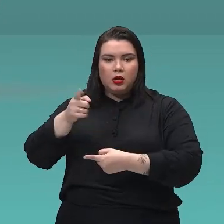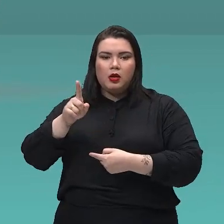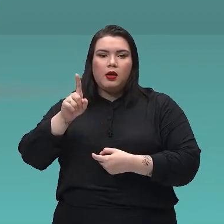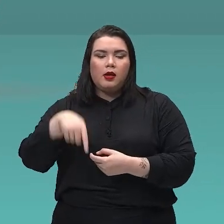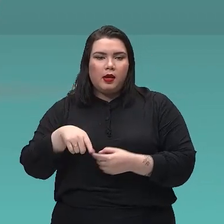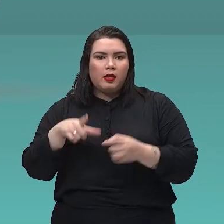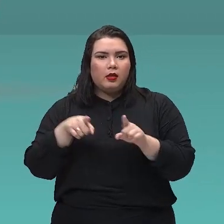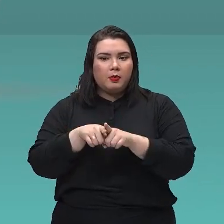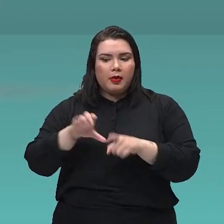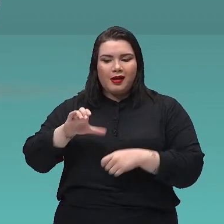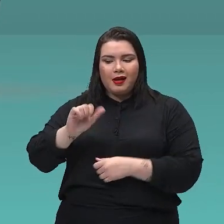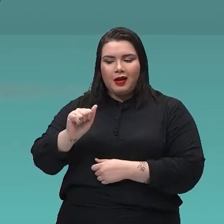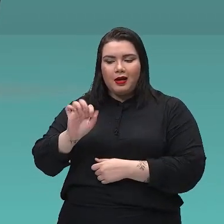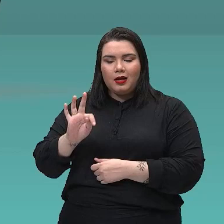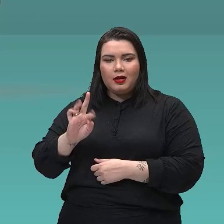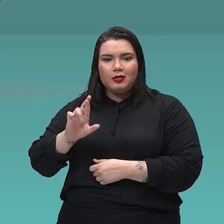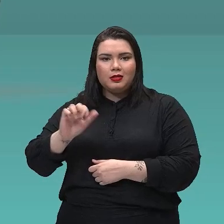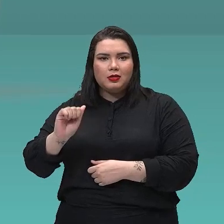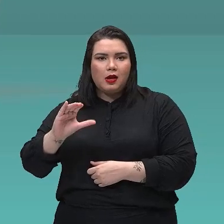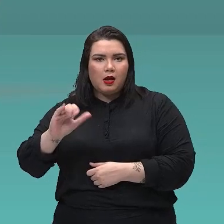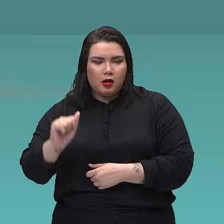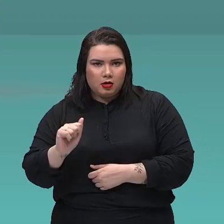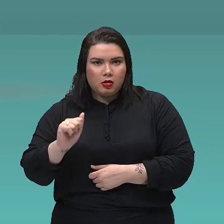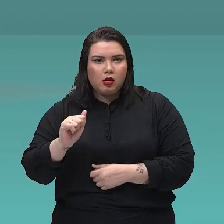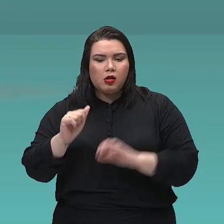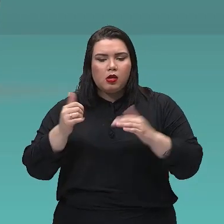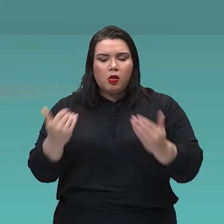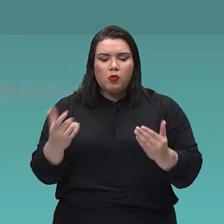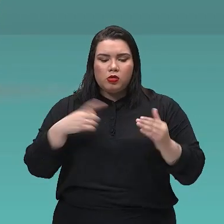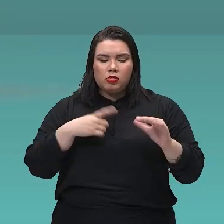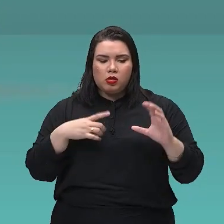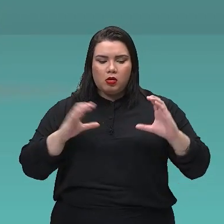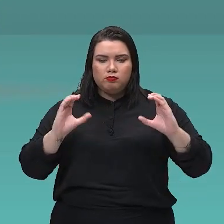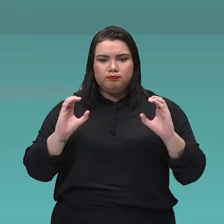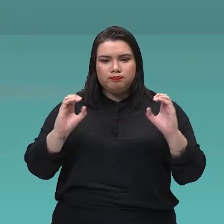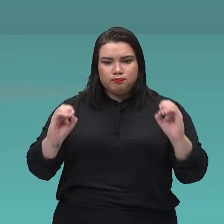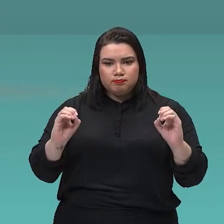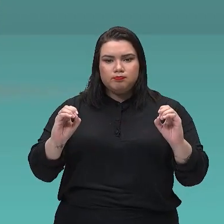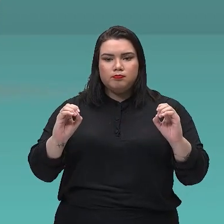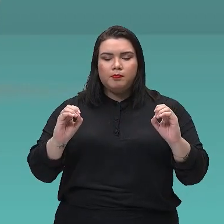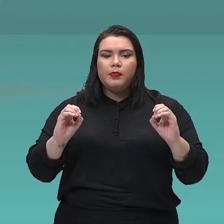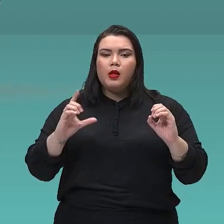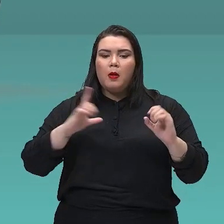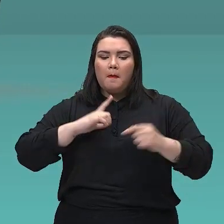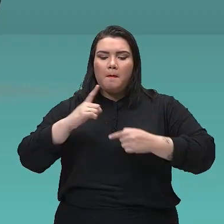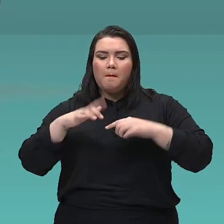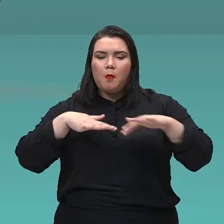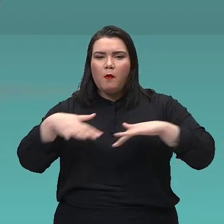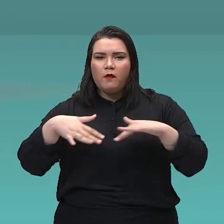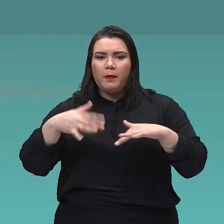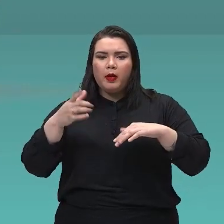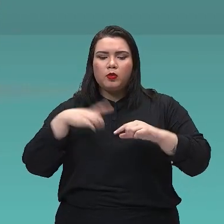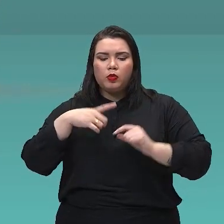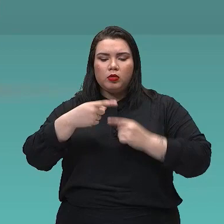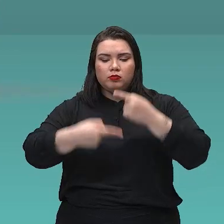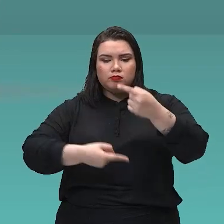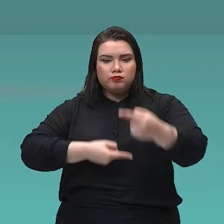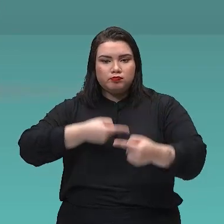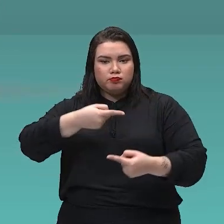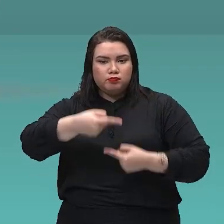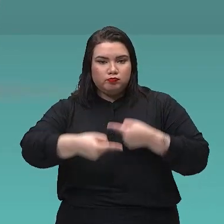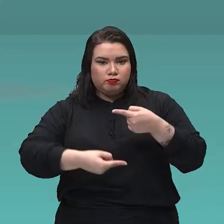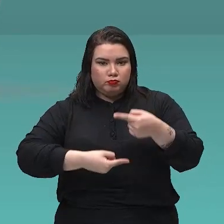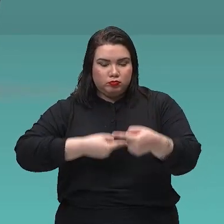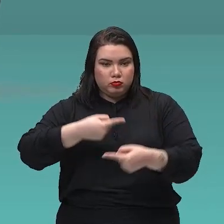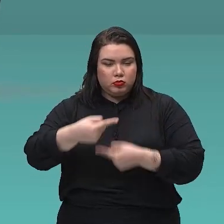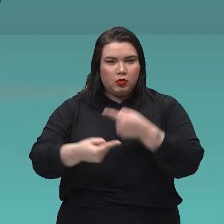delas, né? Dessas duas roldanas aí, né? Elas fazem o serviço de facilitar